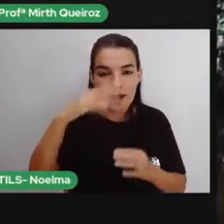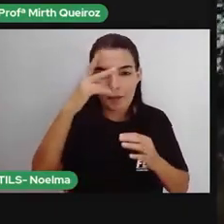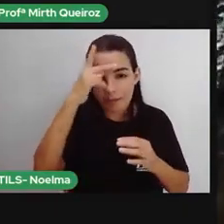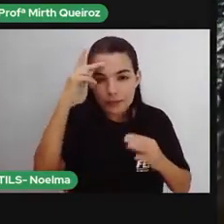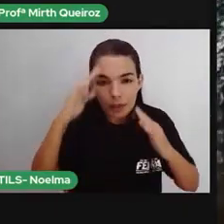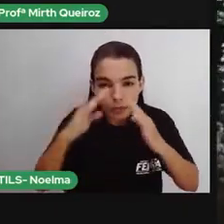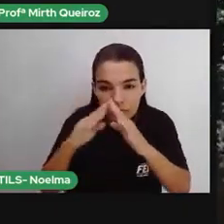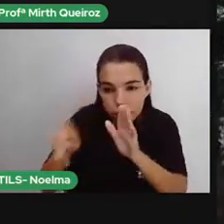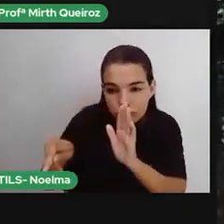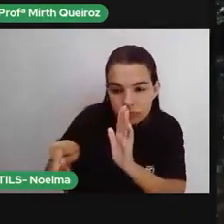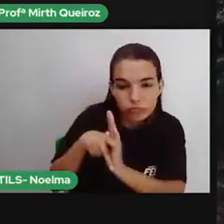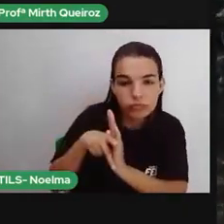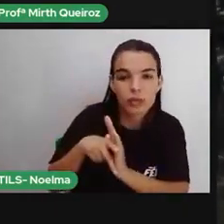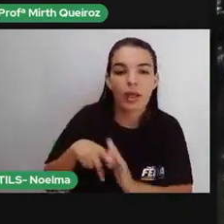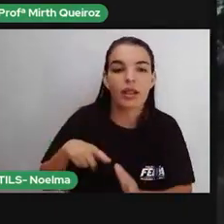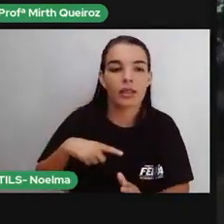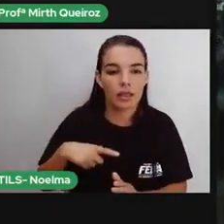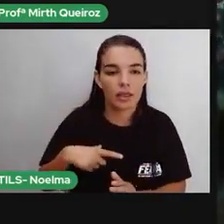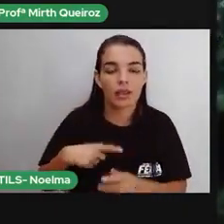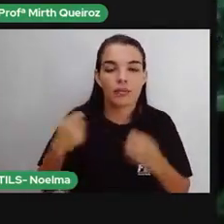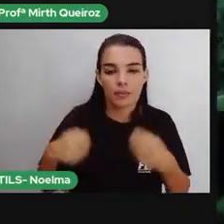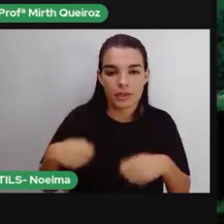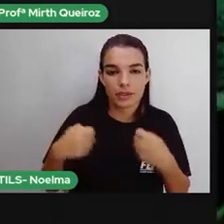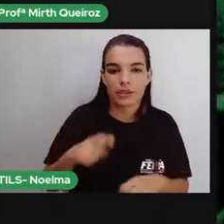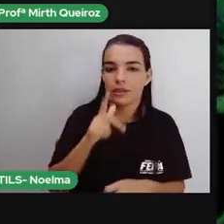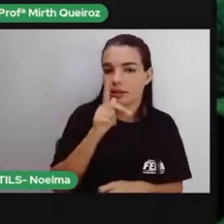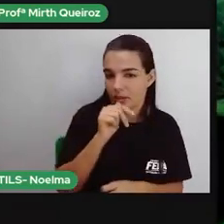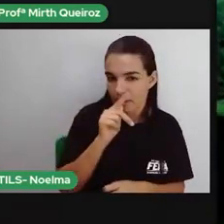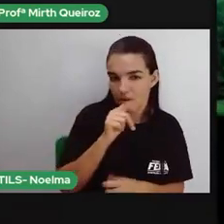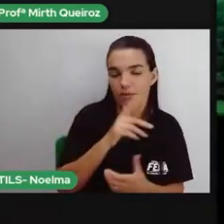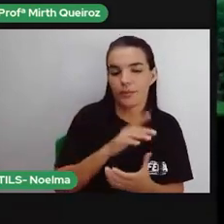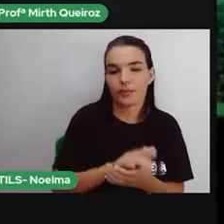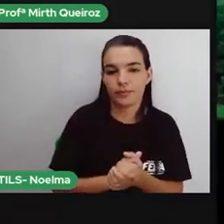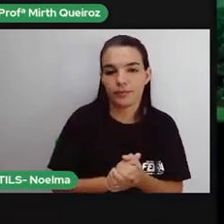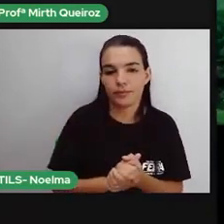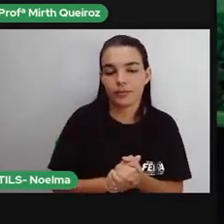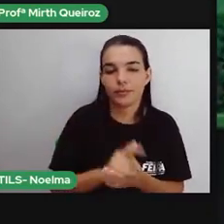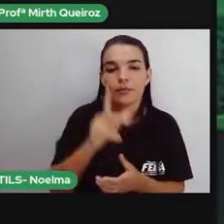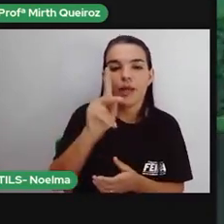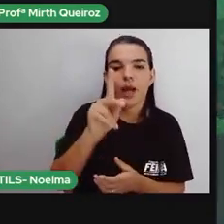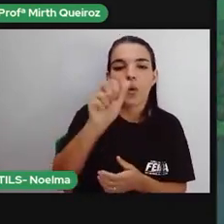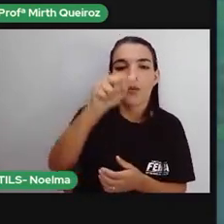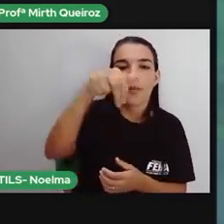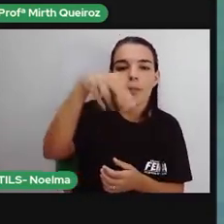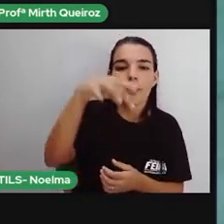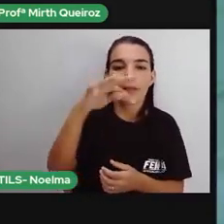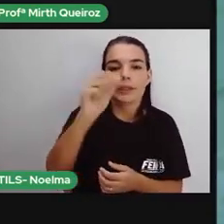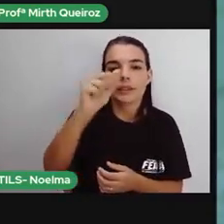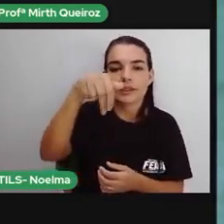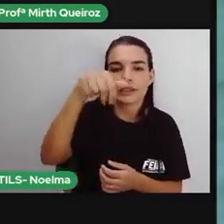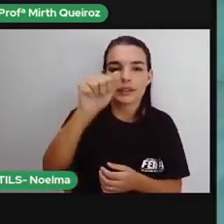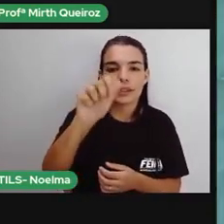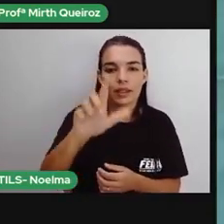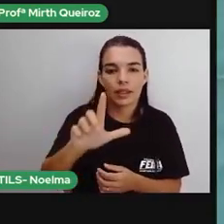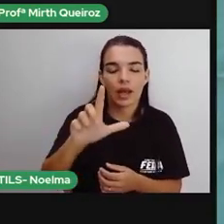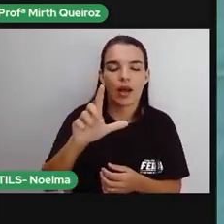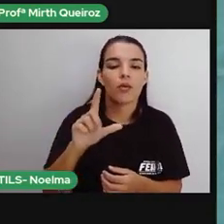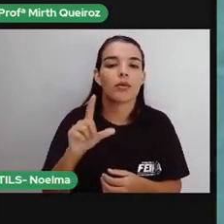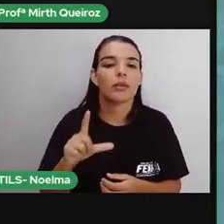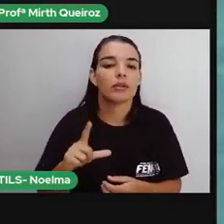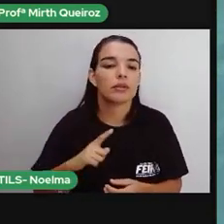ecossistema para sobreviver. O Pantanal é o coração de um rico sistema de rios interligados,